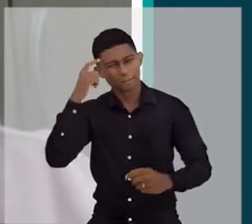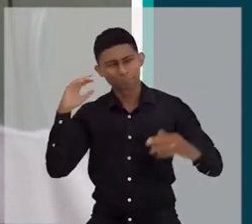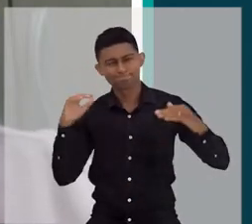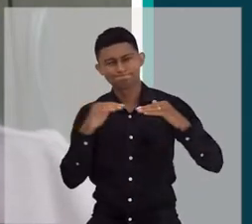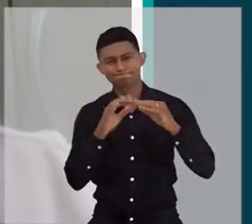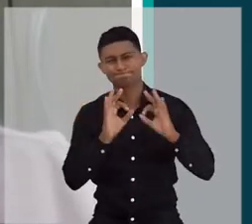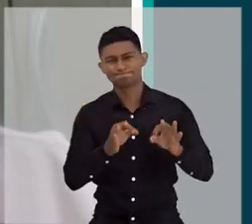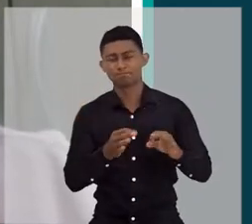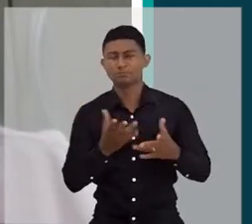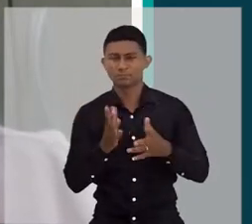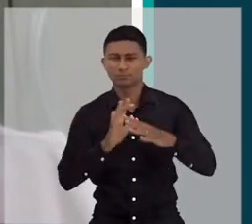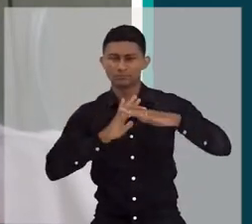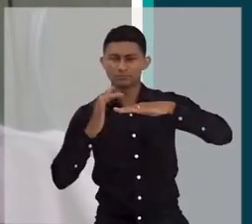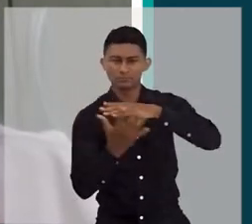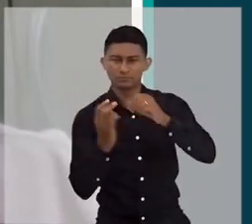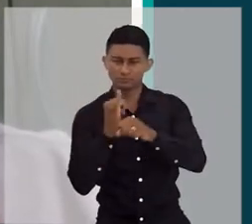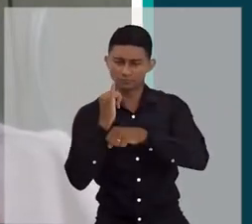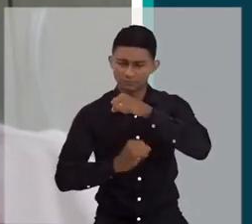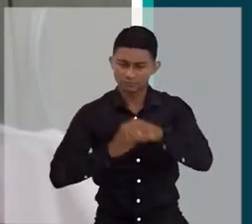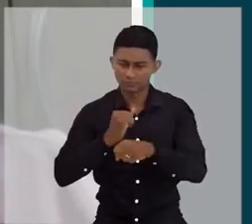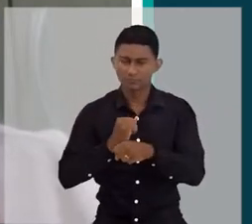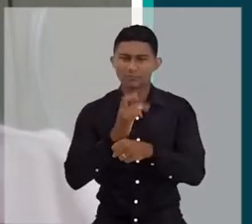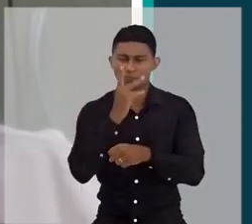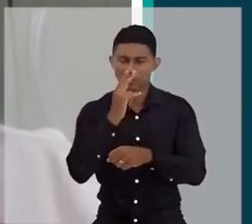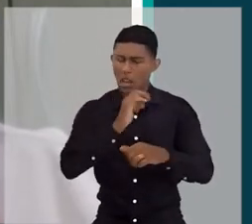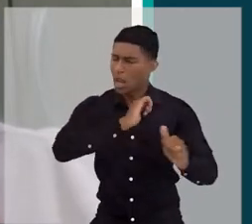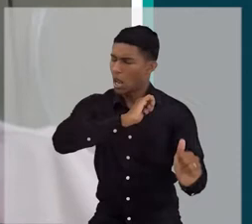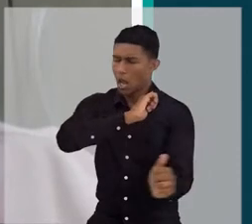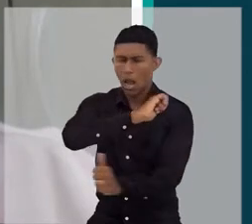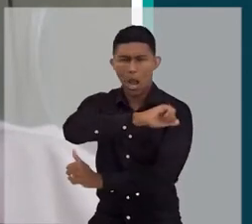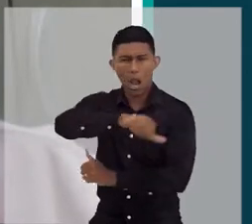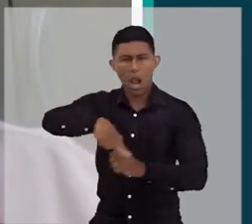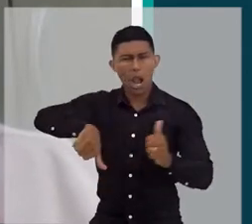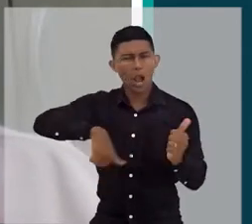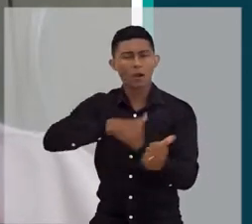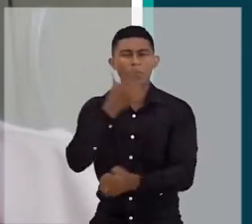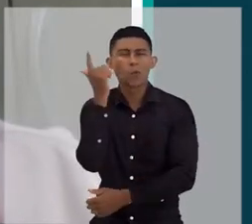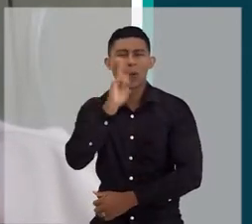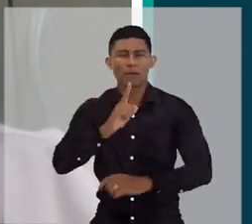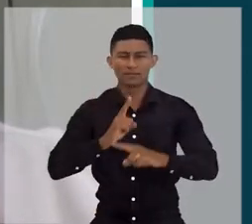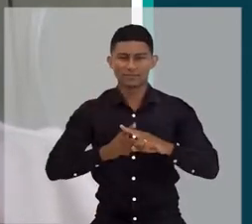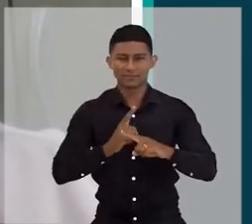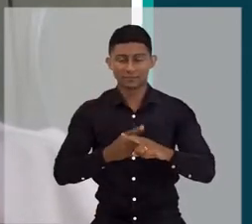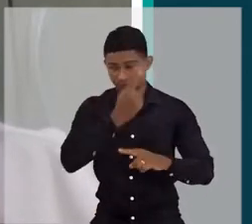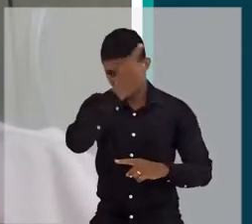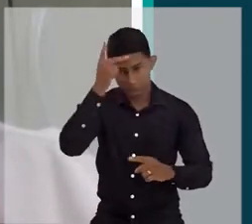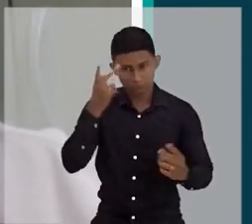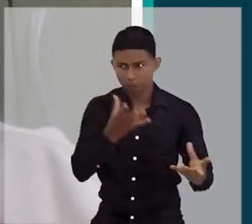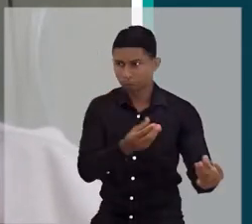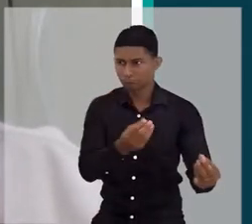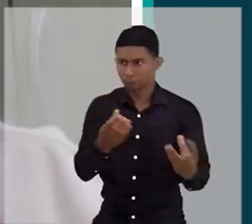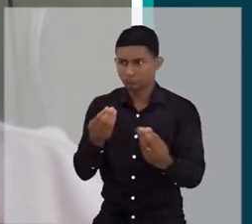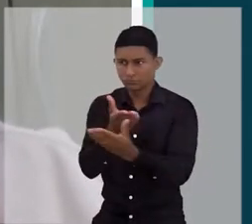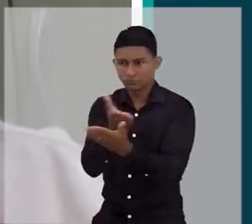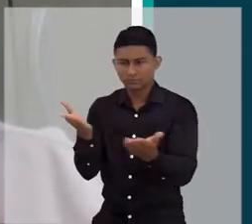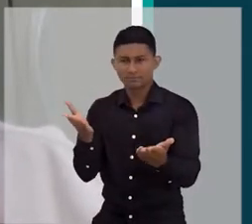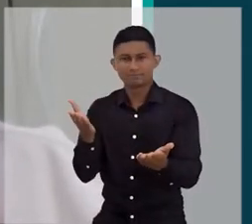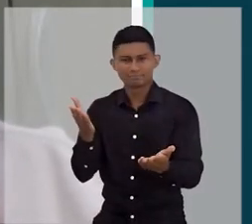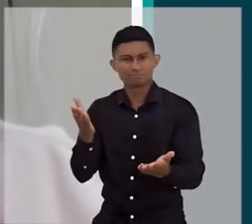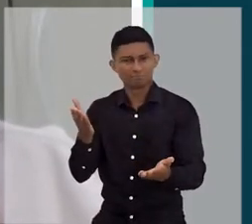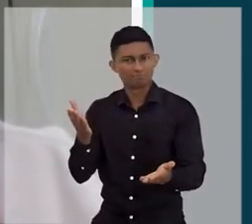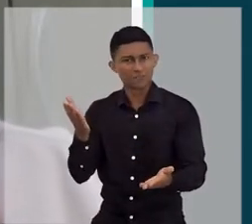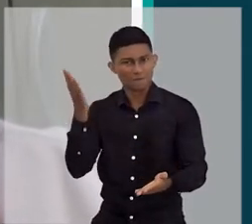as redes sociais e a internet fizeram uma revolução, porque muita gente que é relevante hoje e trata